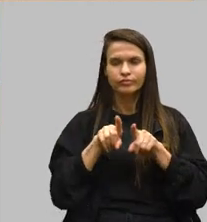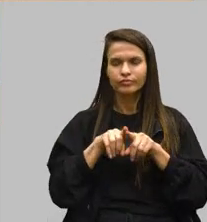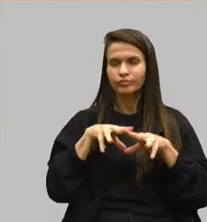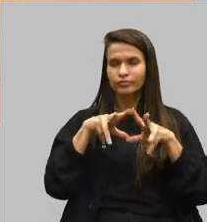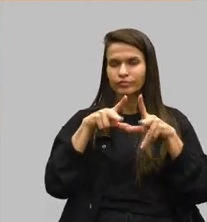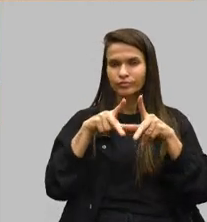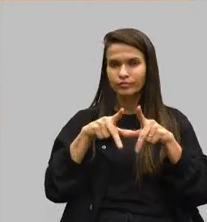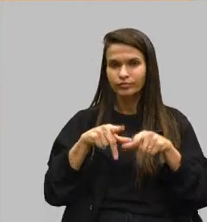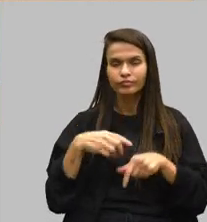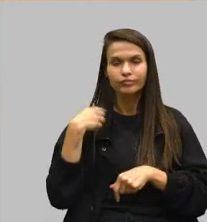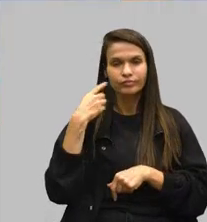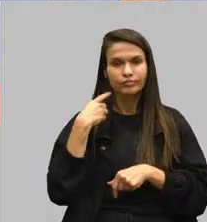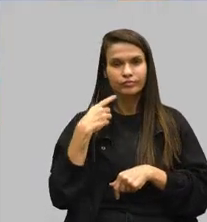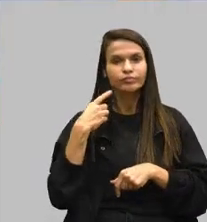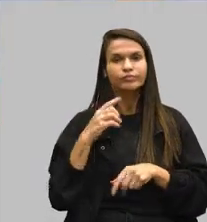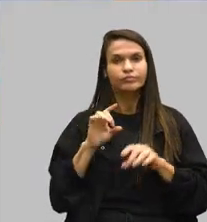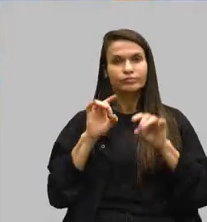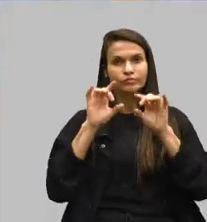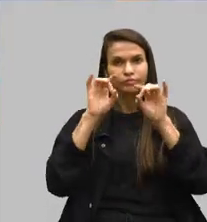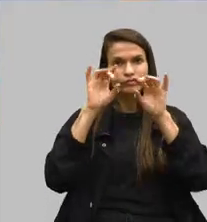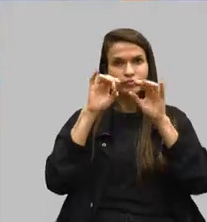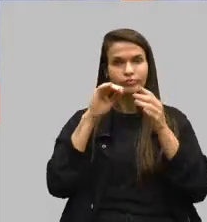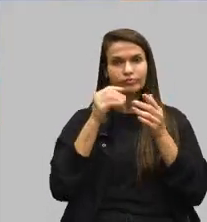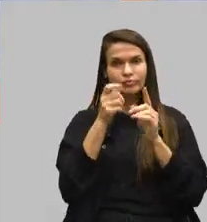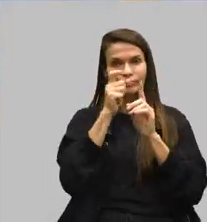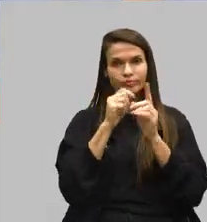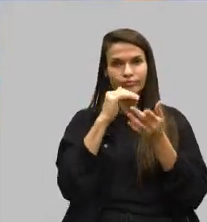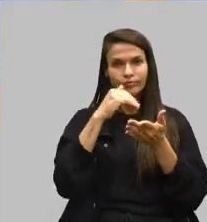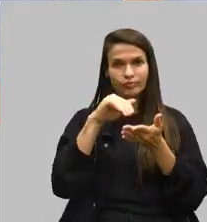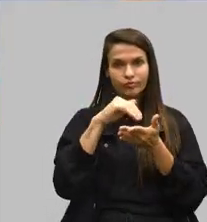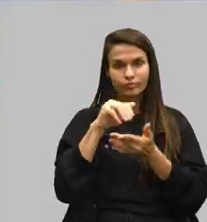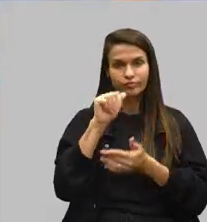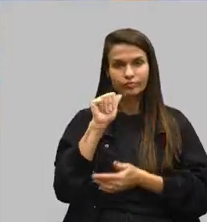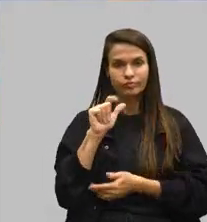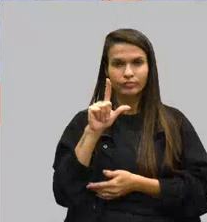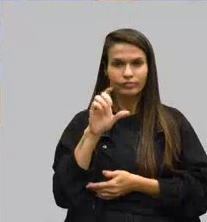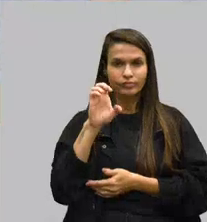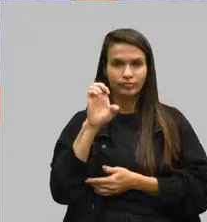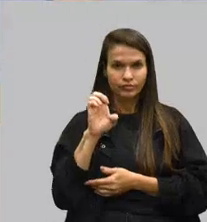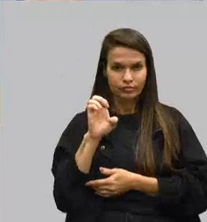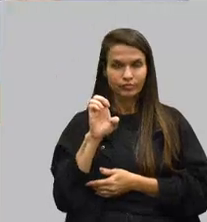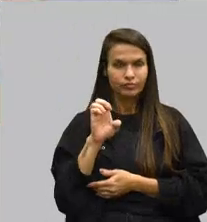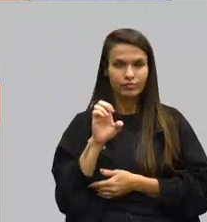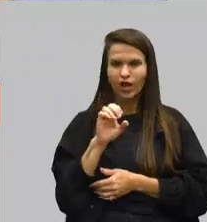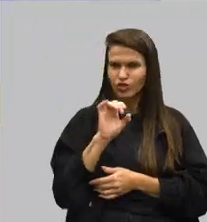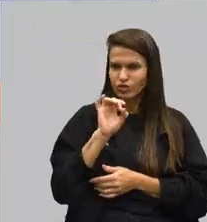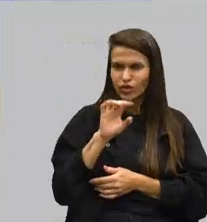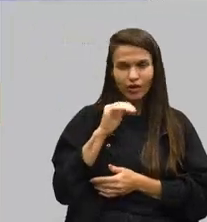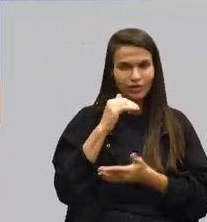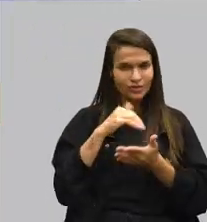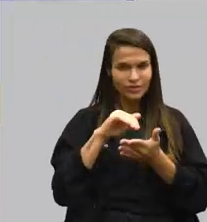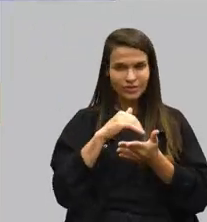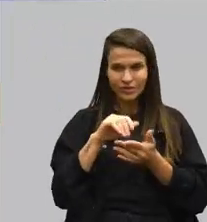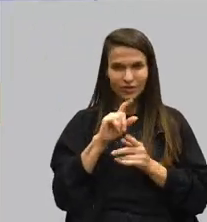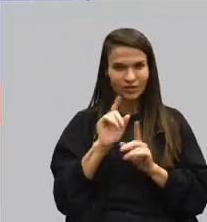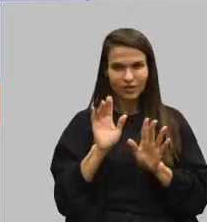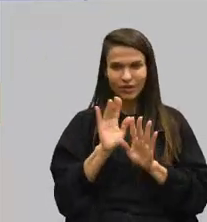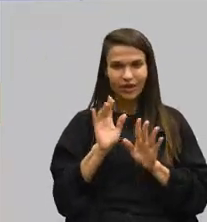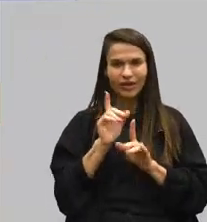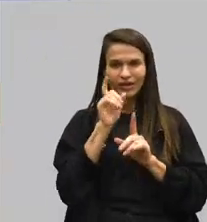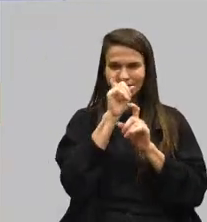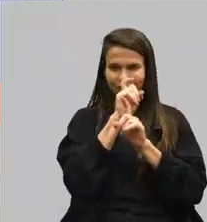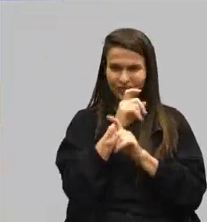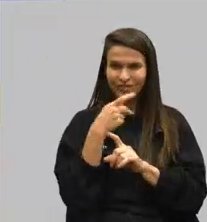cumprimentar de forma muito especial a nossa secretária, a lei, eu falo que a lei não é só secretária, não, é difícil de te chamar de